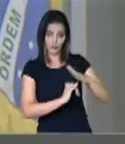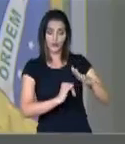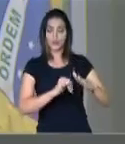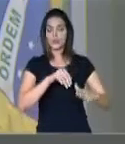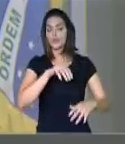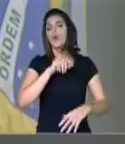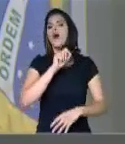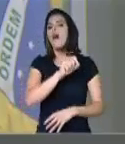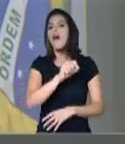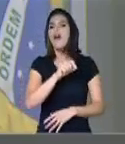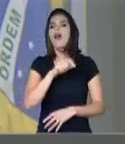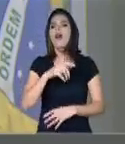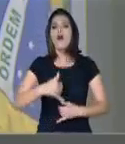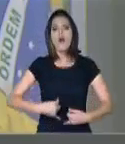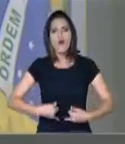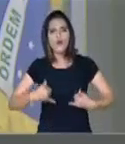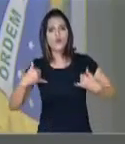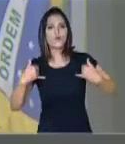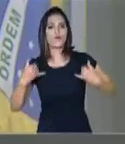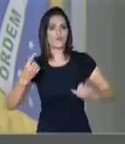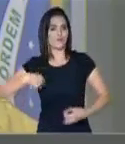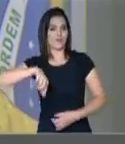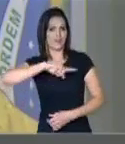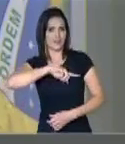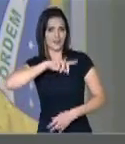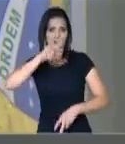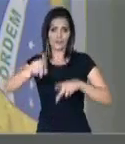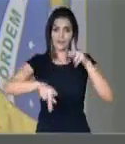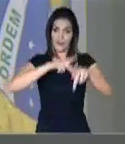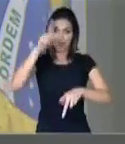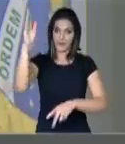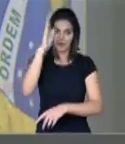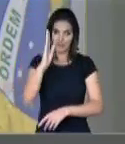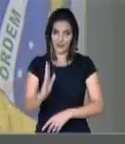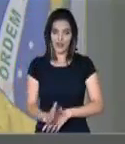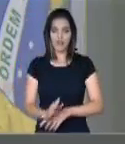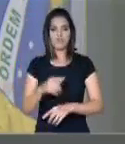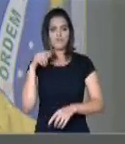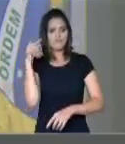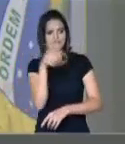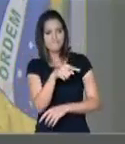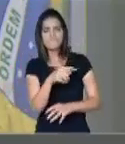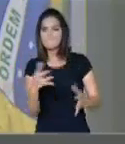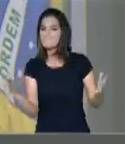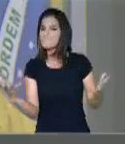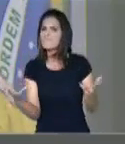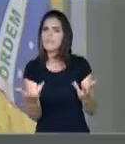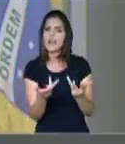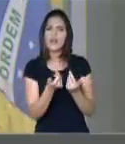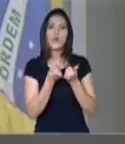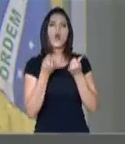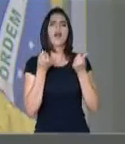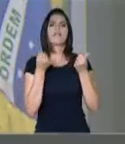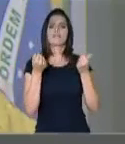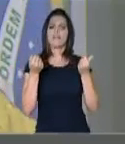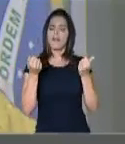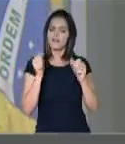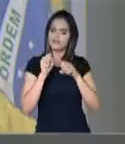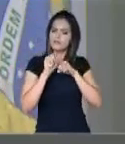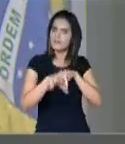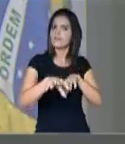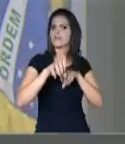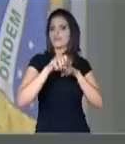presbiterianos, mas, para toda, a nação brasileira, como paradigma, na qualidade, de ensino,